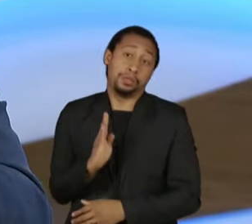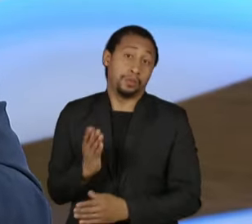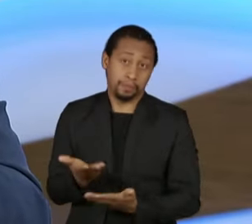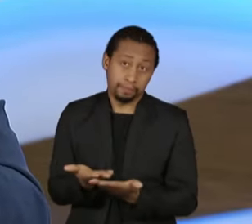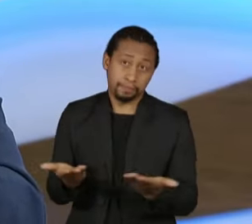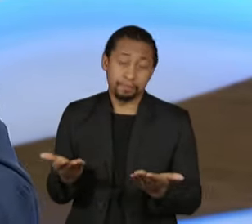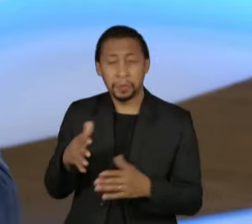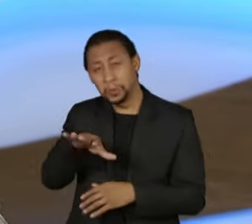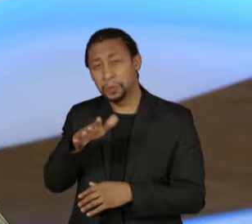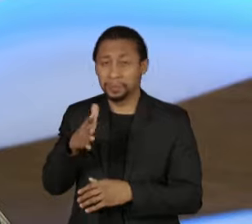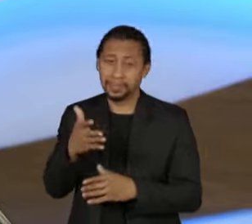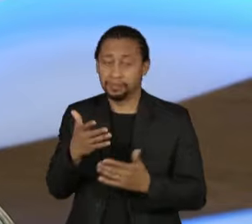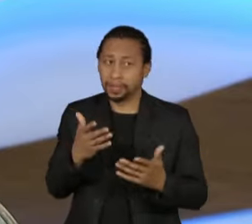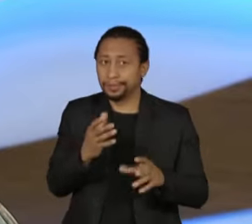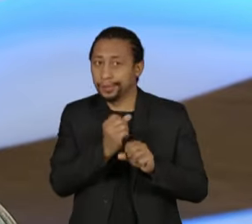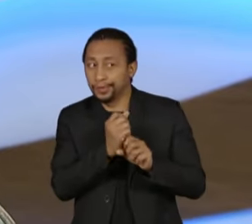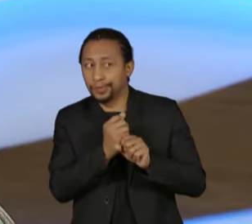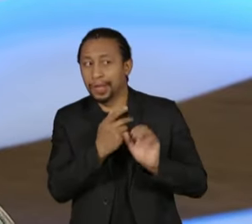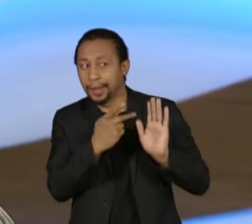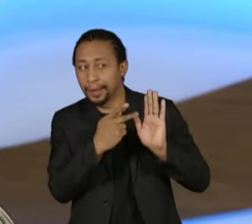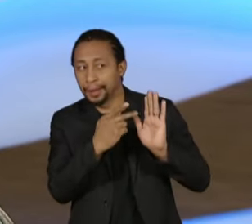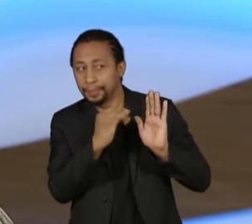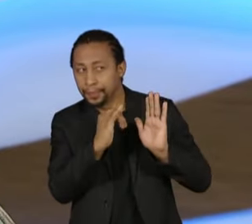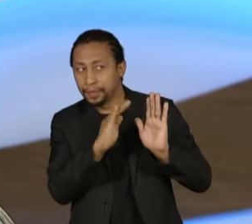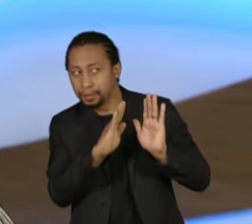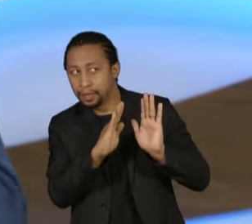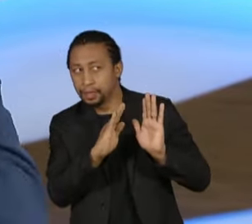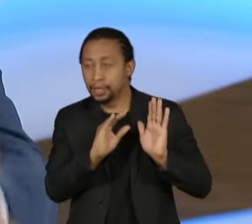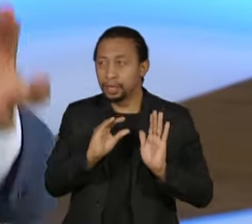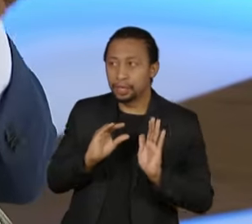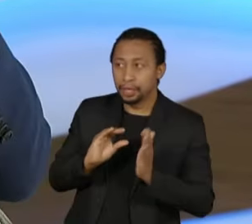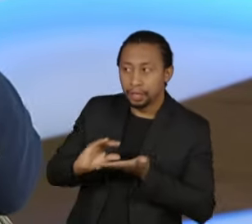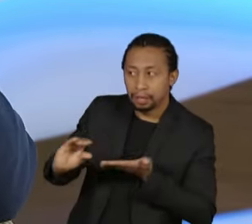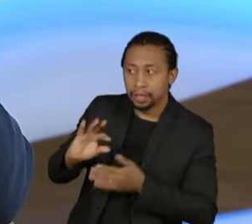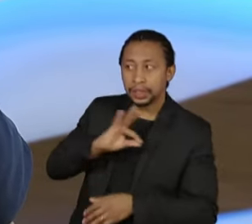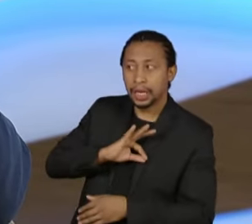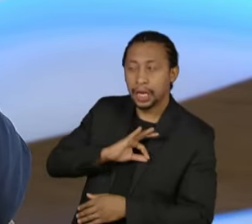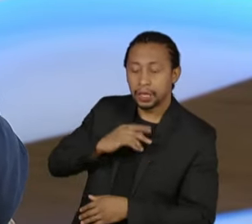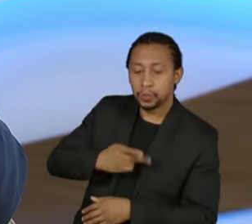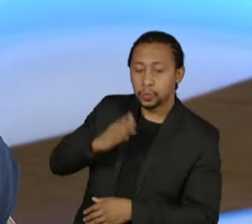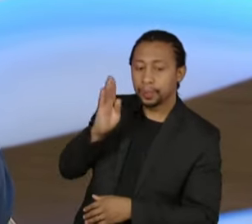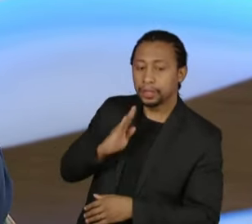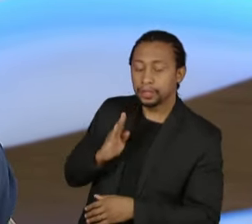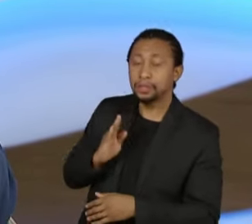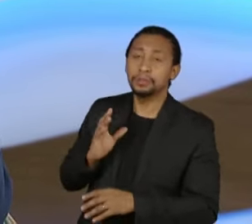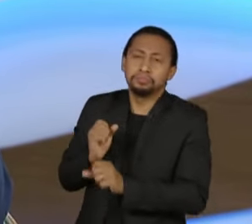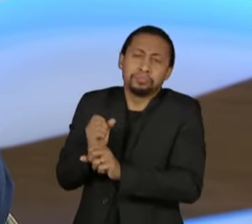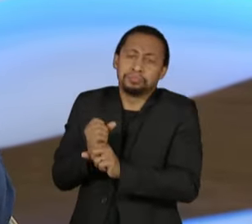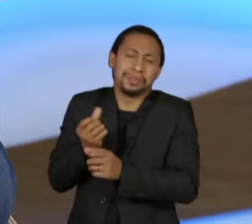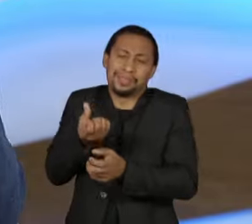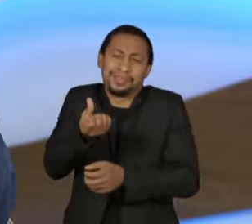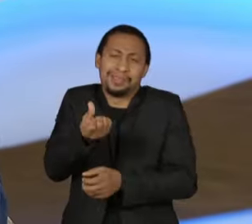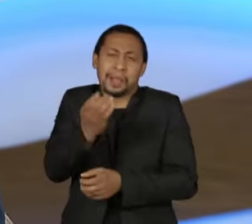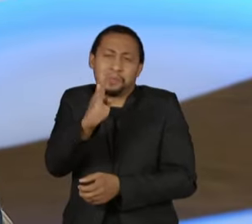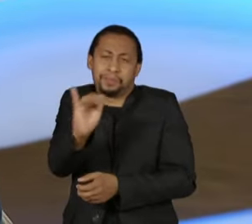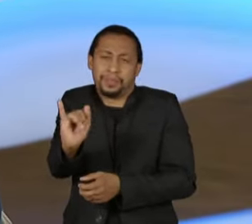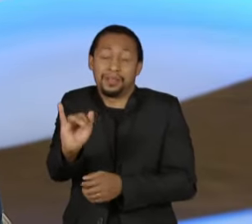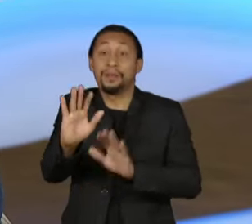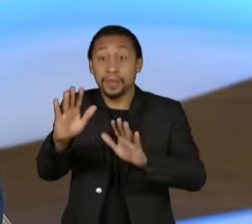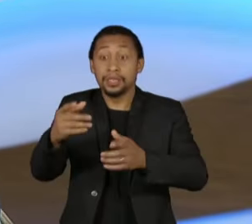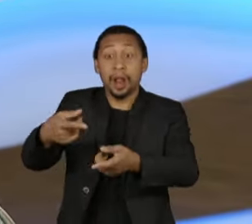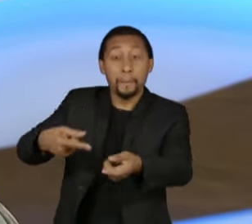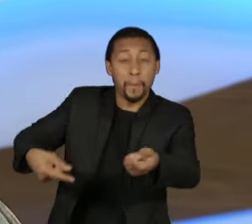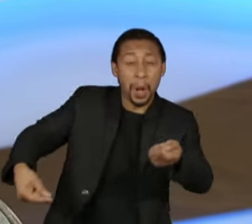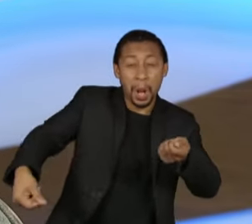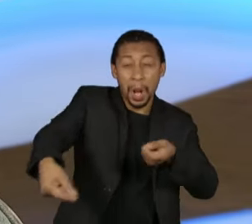dar na média do PIB, então 6,8 bilhões. Só que o impacto na economia é de movimentar cerca de 53